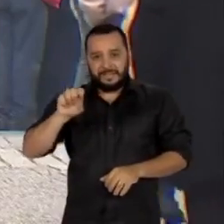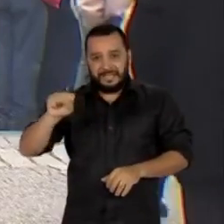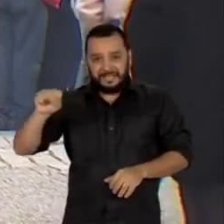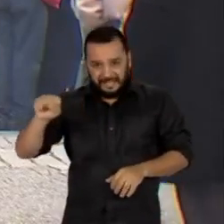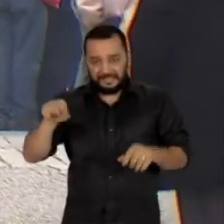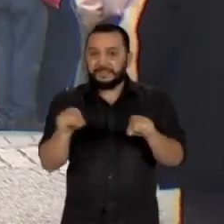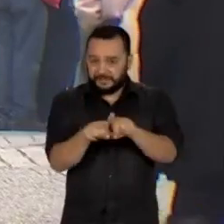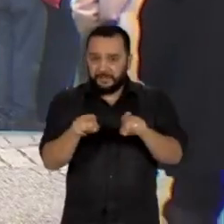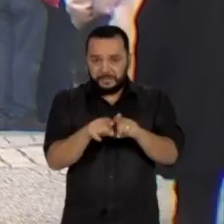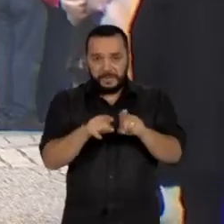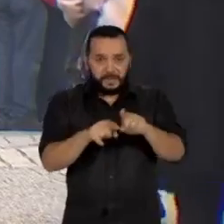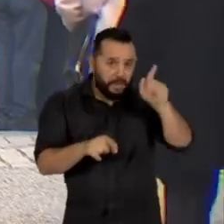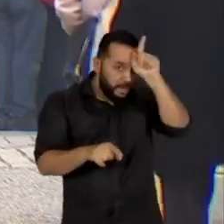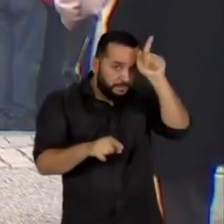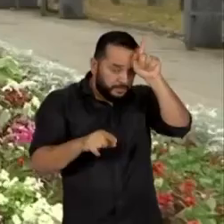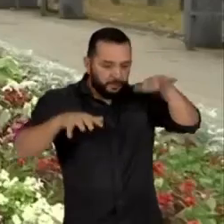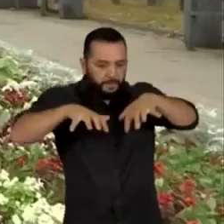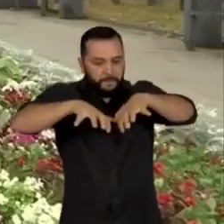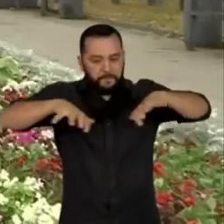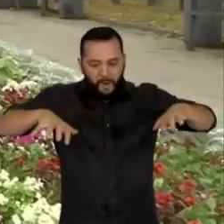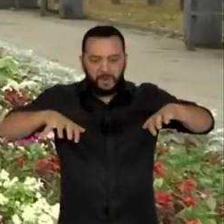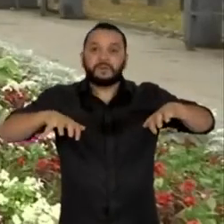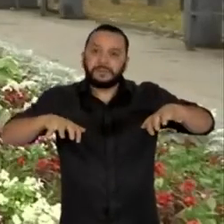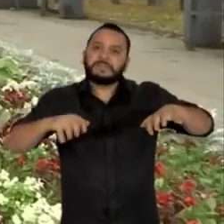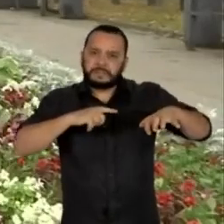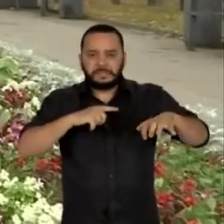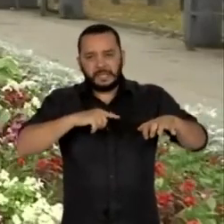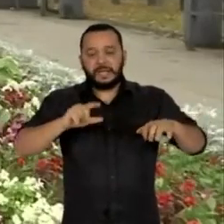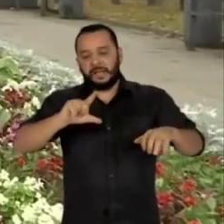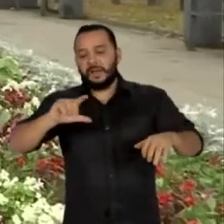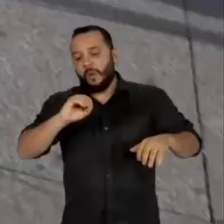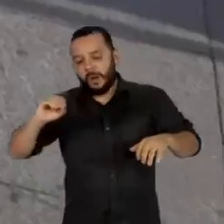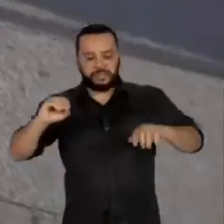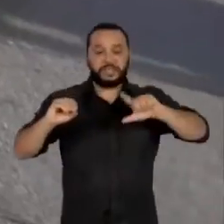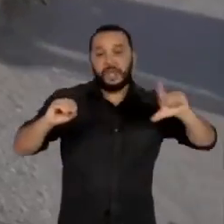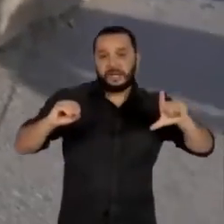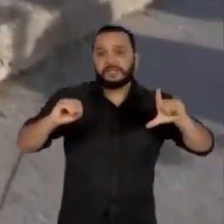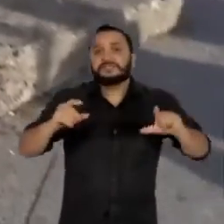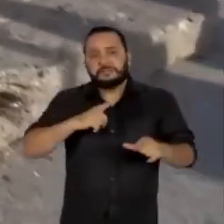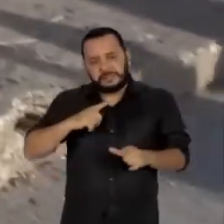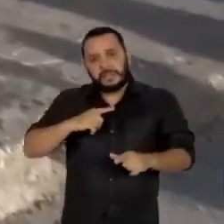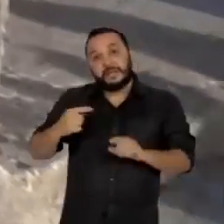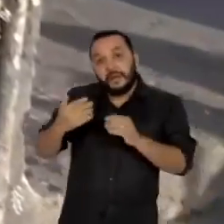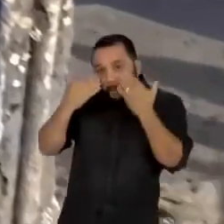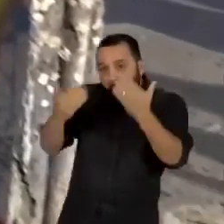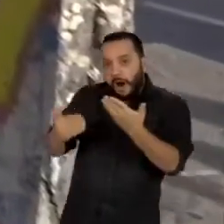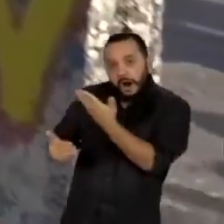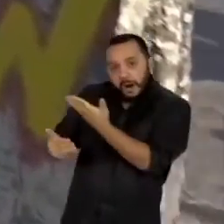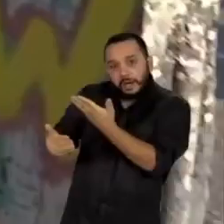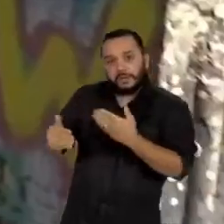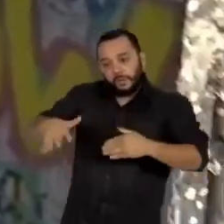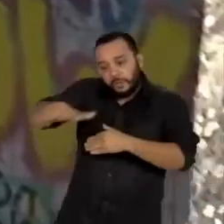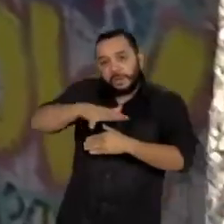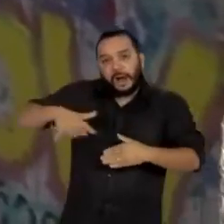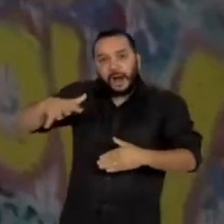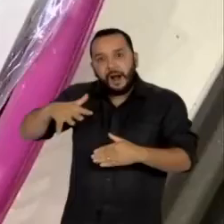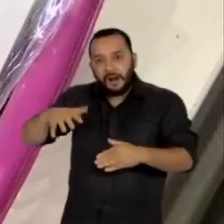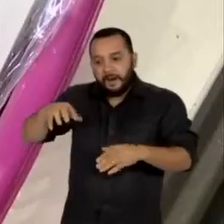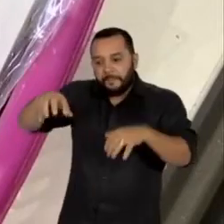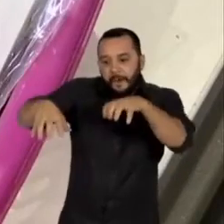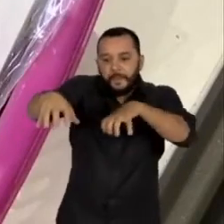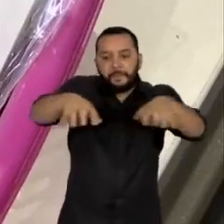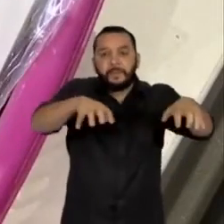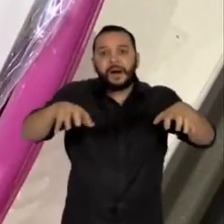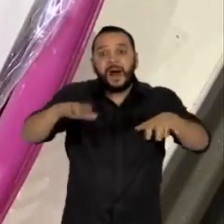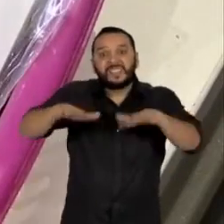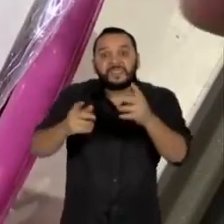e a República Federal da Alemanha a oeste ainda continua viva em pequenos trechos nas praças e parques ou em pedaços vendidos como